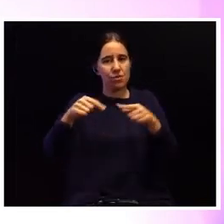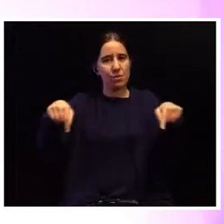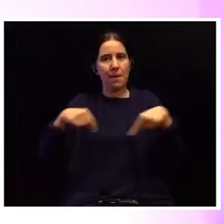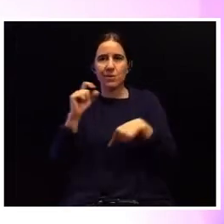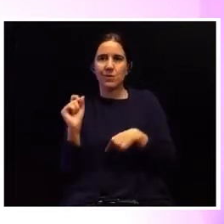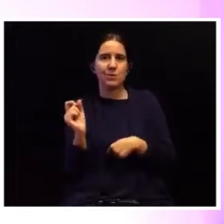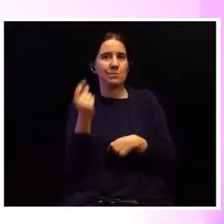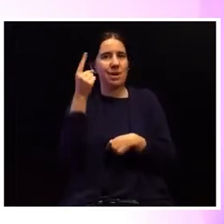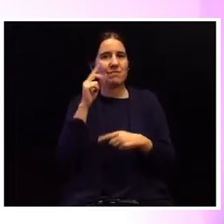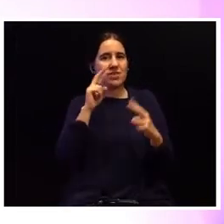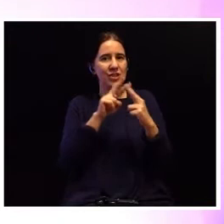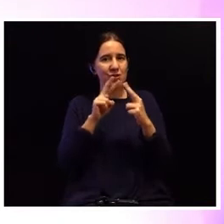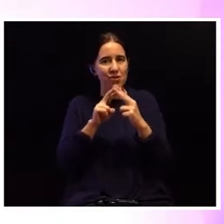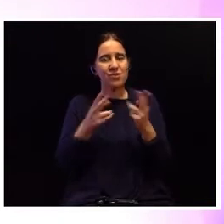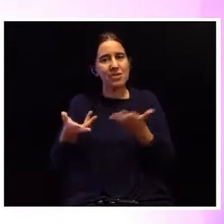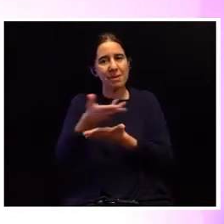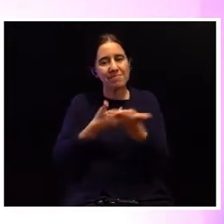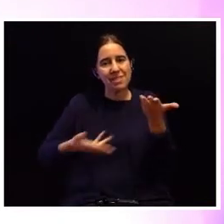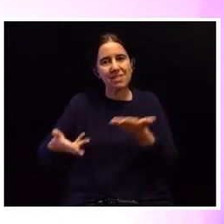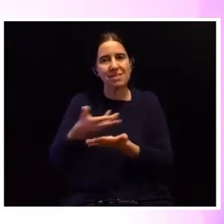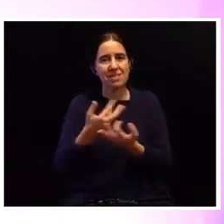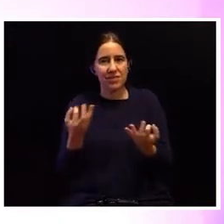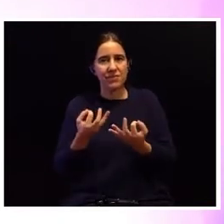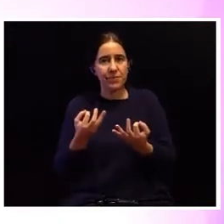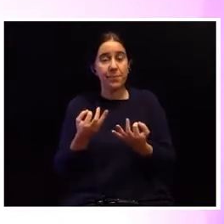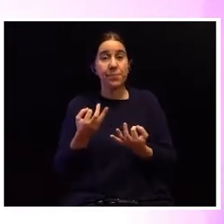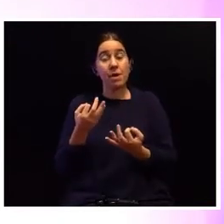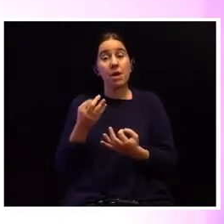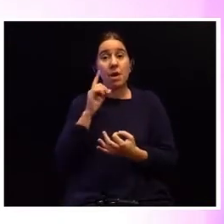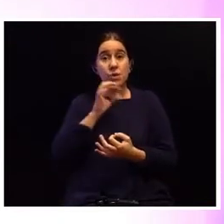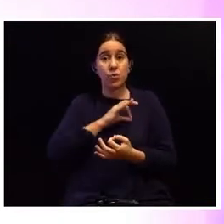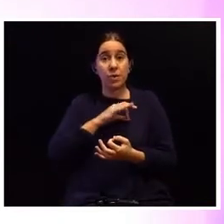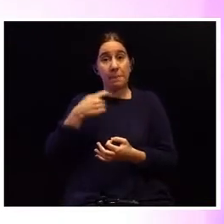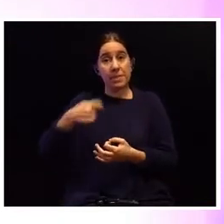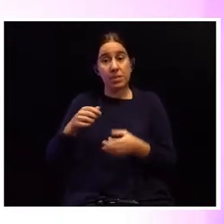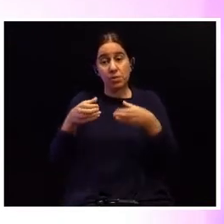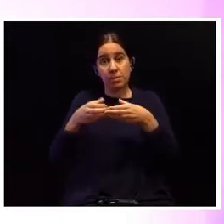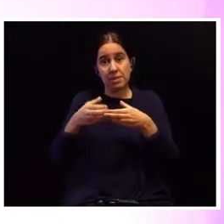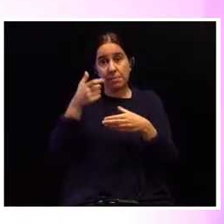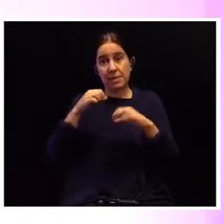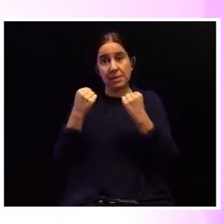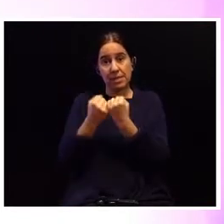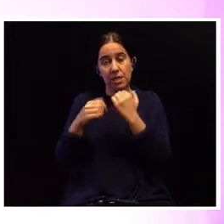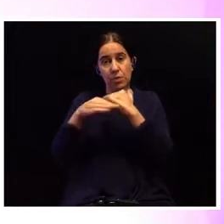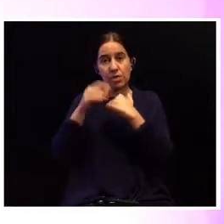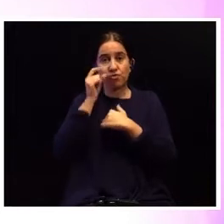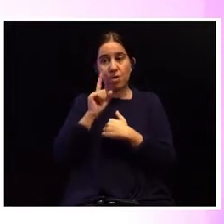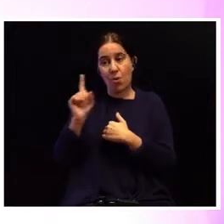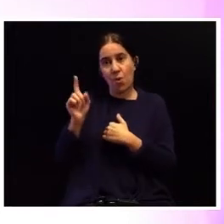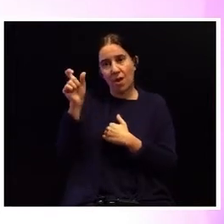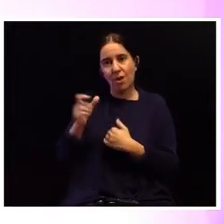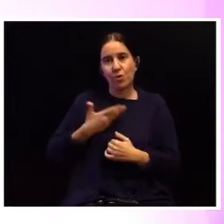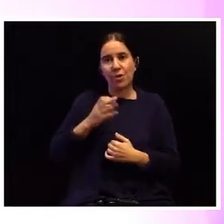de encontro e de partilha. Na pessoa da senhora Presidente da Comissão para a Cidadania e Igualdade de Género, a doutora Sandra Ribeiro.